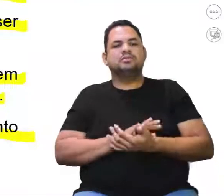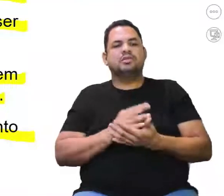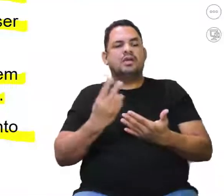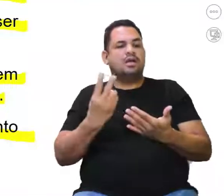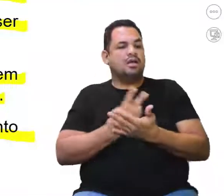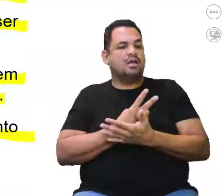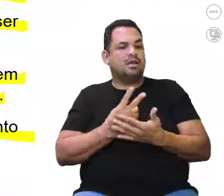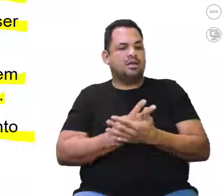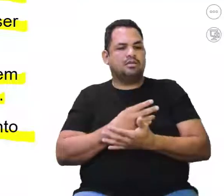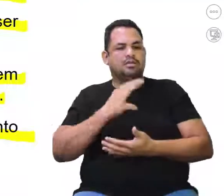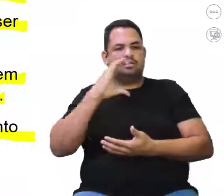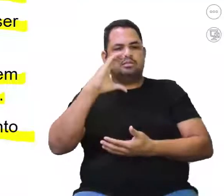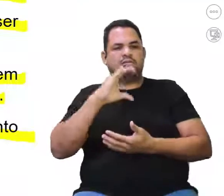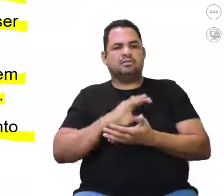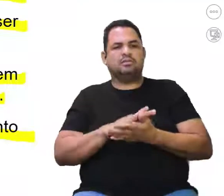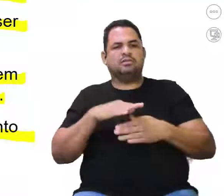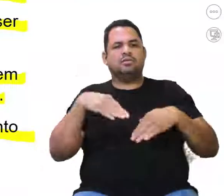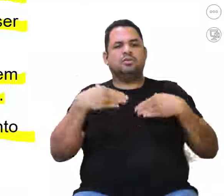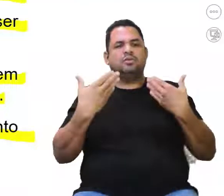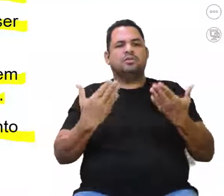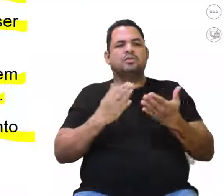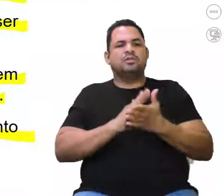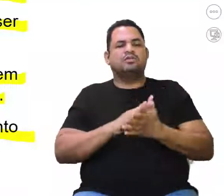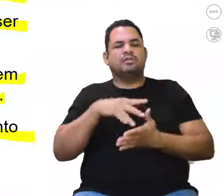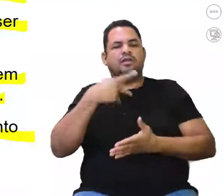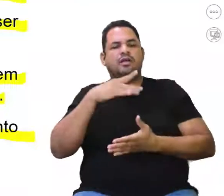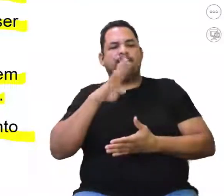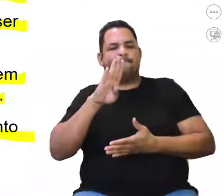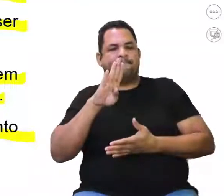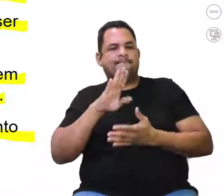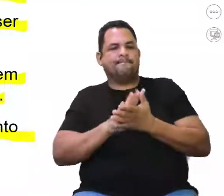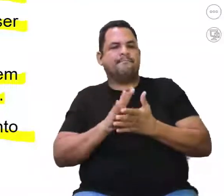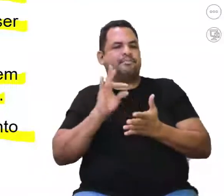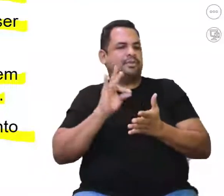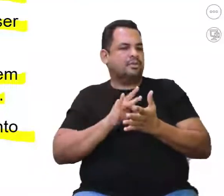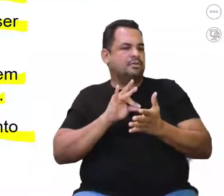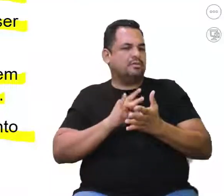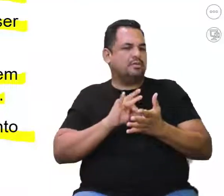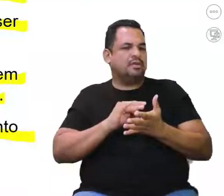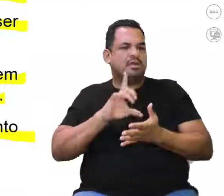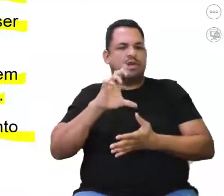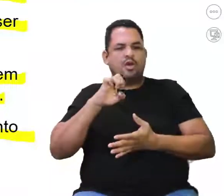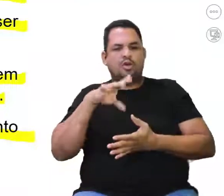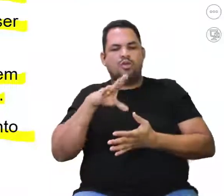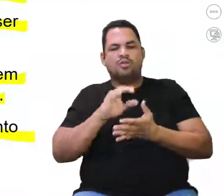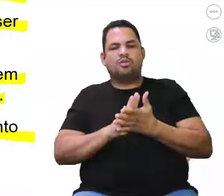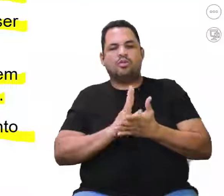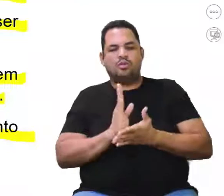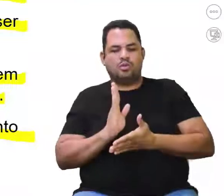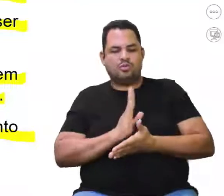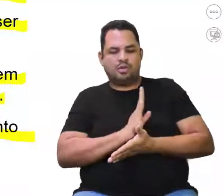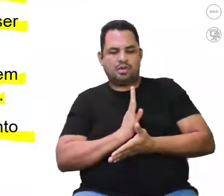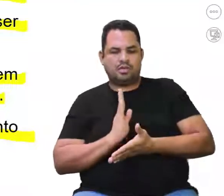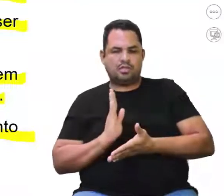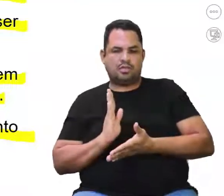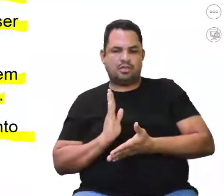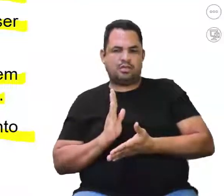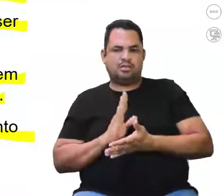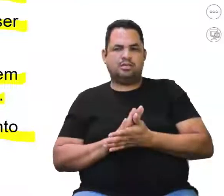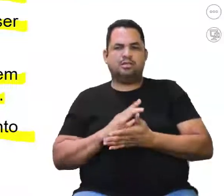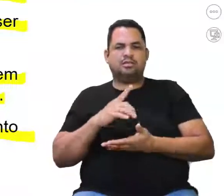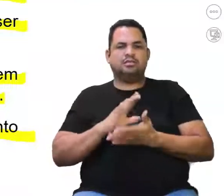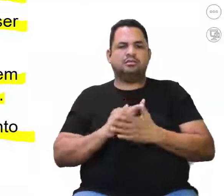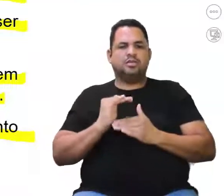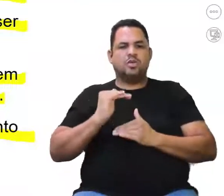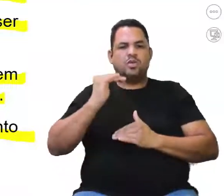incorreta é a C. Quando a gente analisa a B, gente vê que realmente lordose é uma curvatura para dentro, ela vai